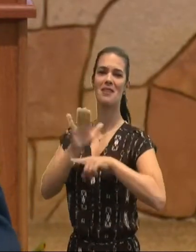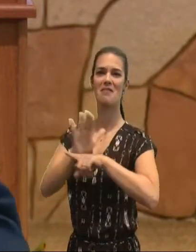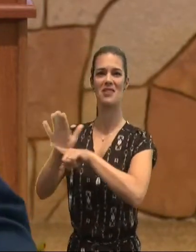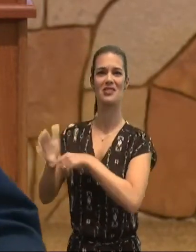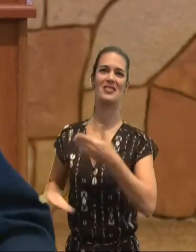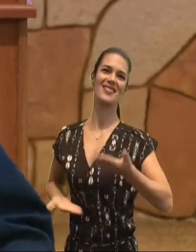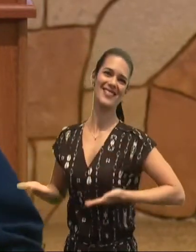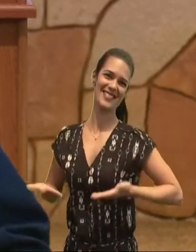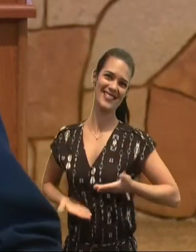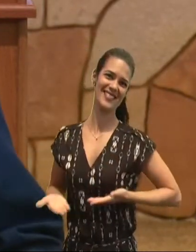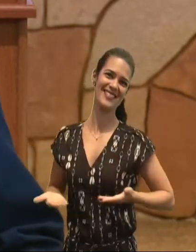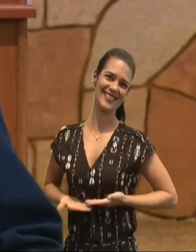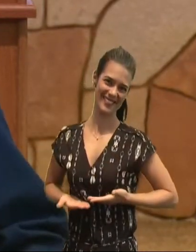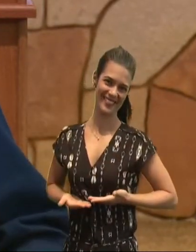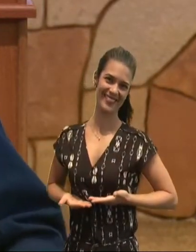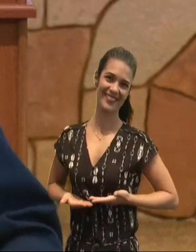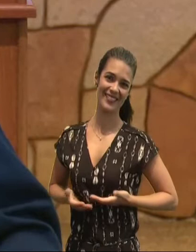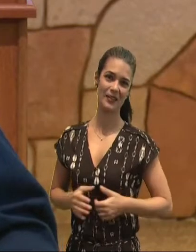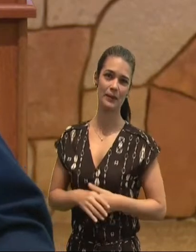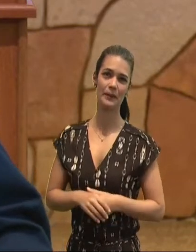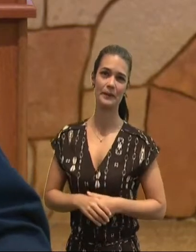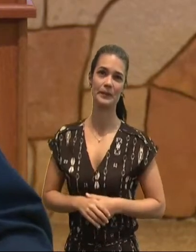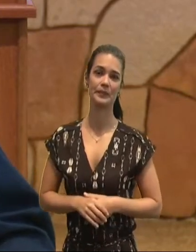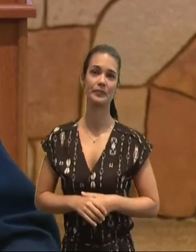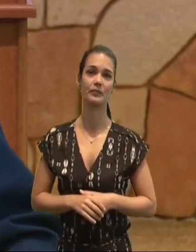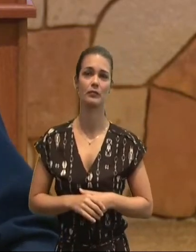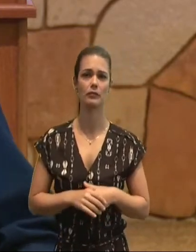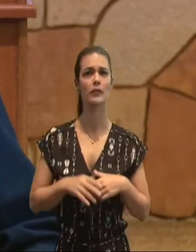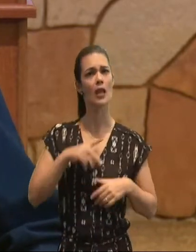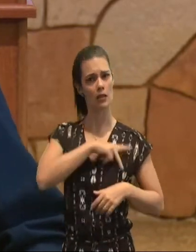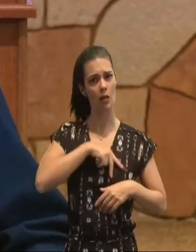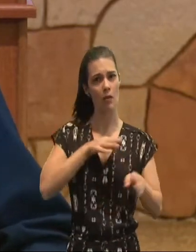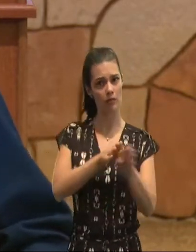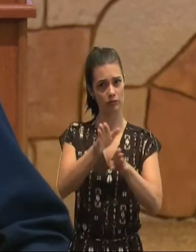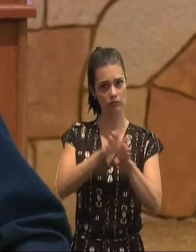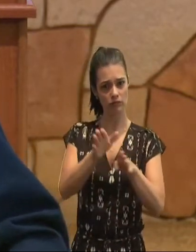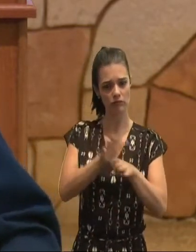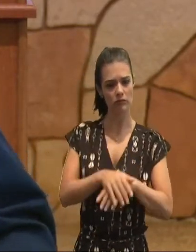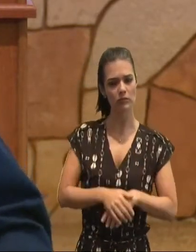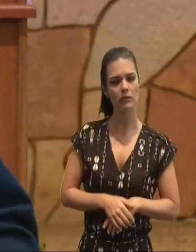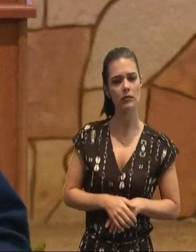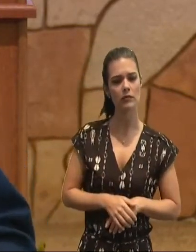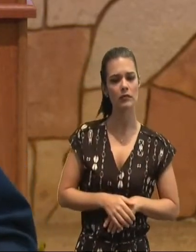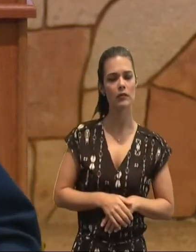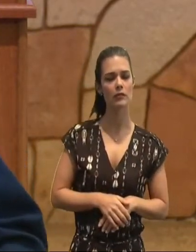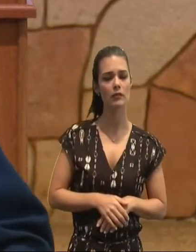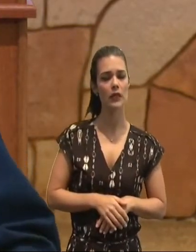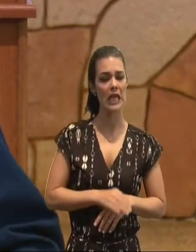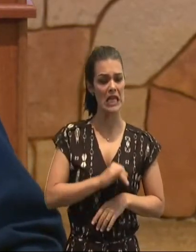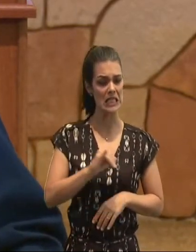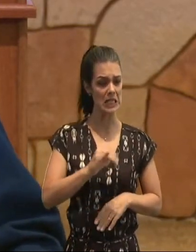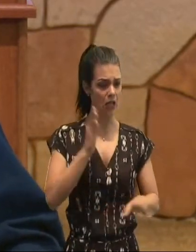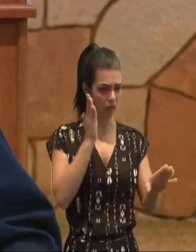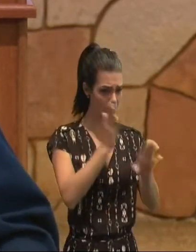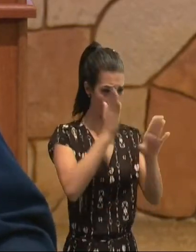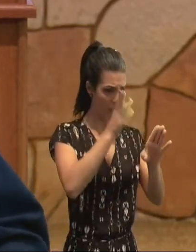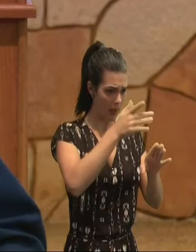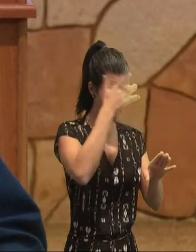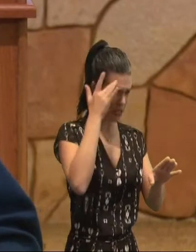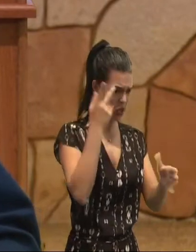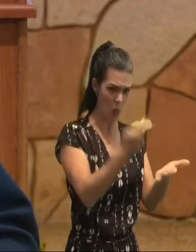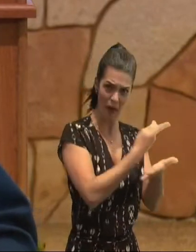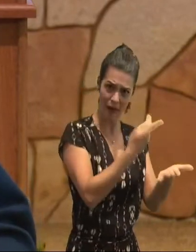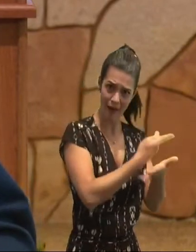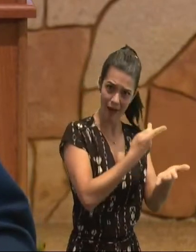irmãos, se alguém for surpreendido, na alguma falta, vós que sois espirituais, corrigiu, com o Espírito, de